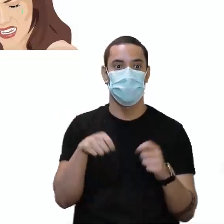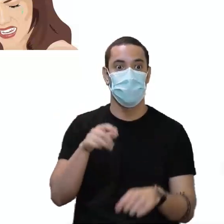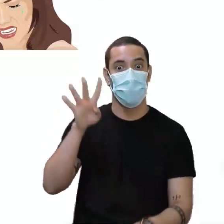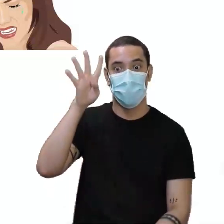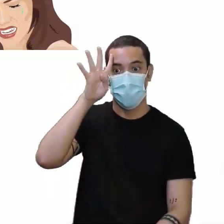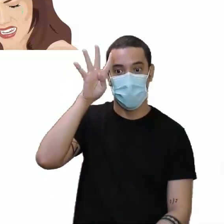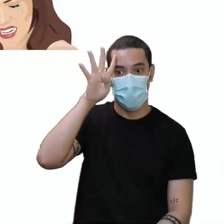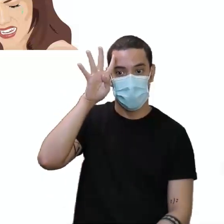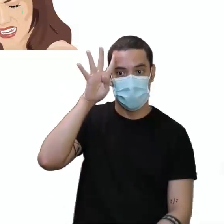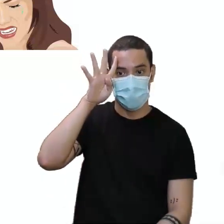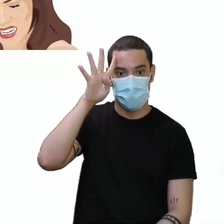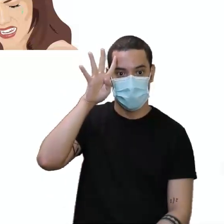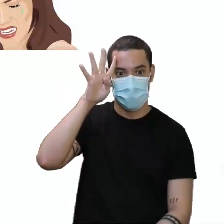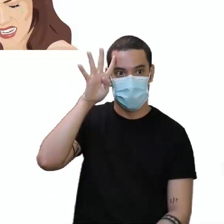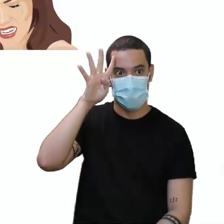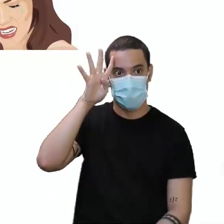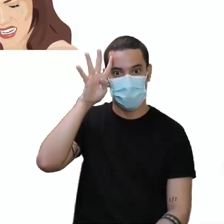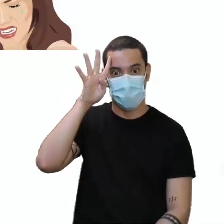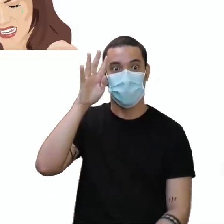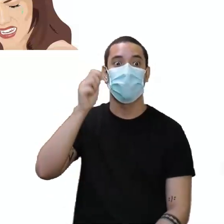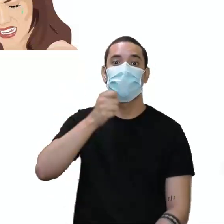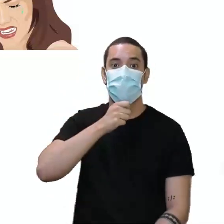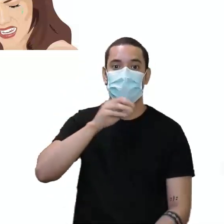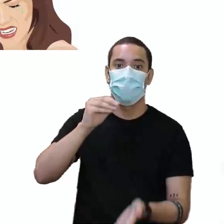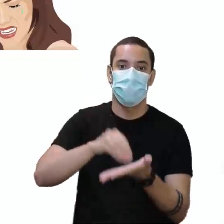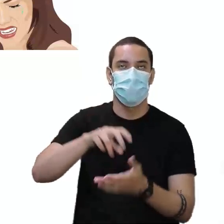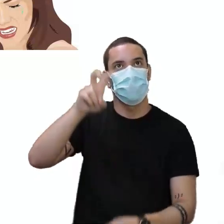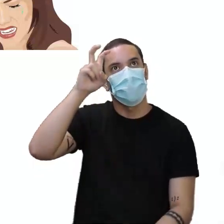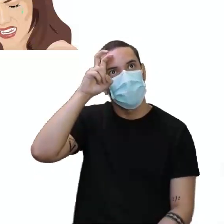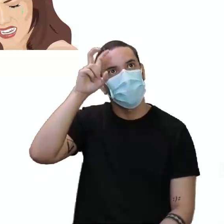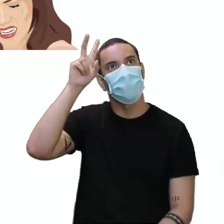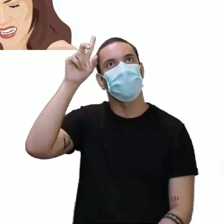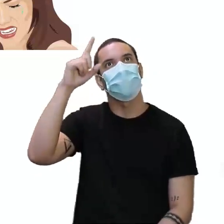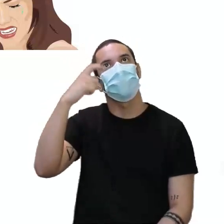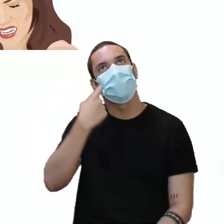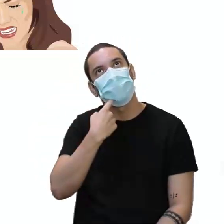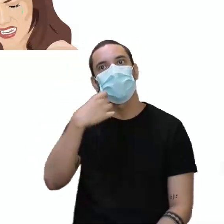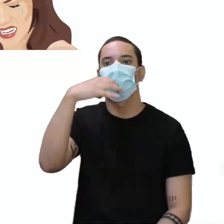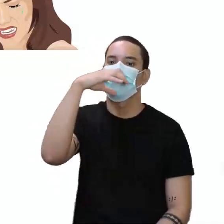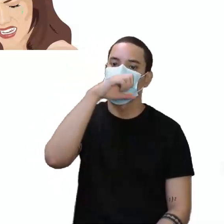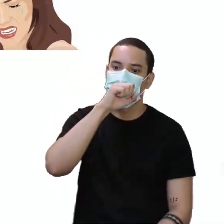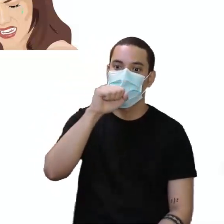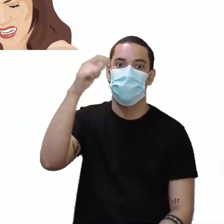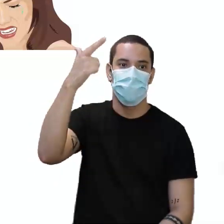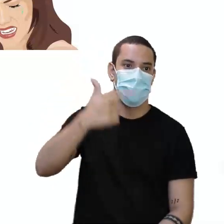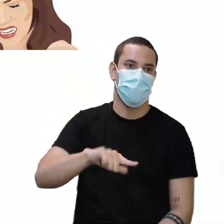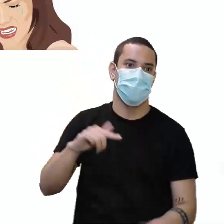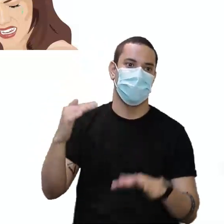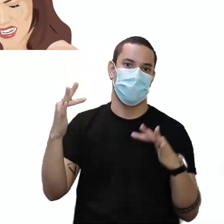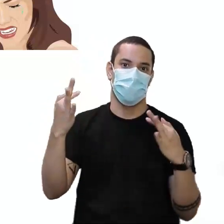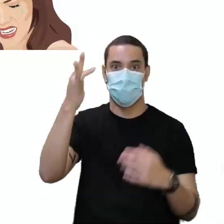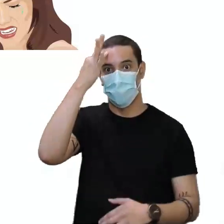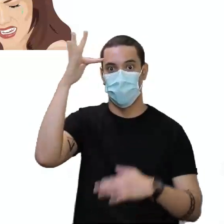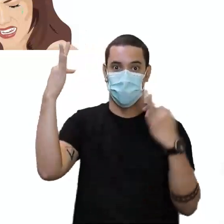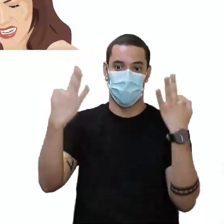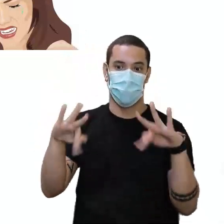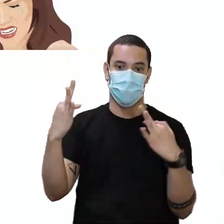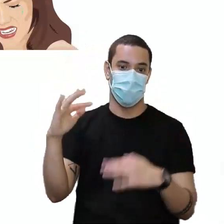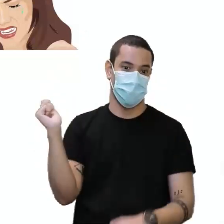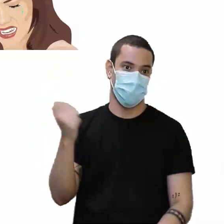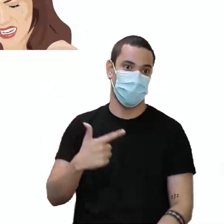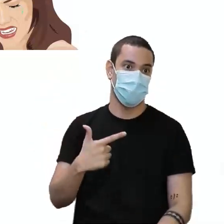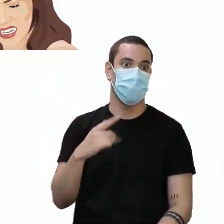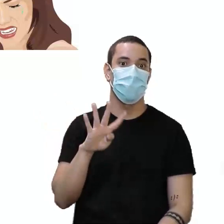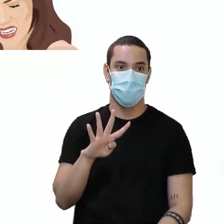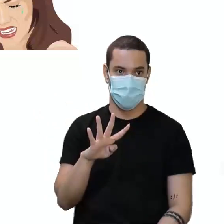quarta aí. Então, ela ainda tem quinta, sexta, sábado, pra ainda sentir ainda mais dor de cabeça do que quatro vezes.